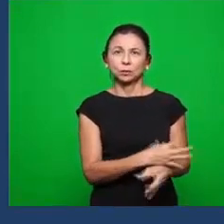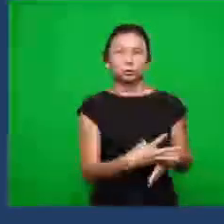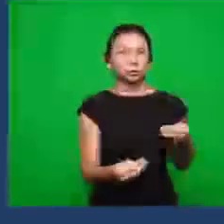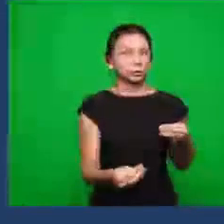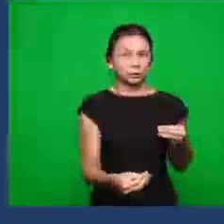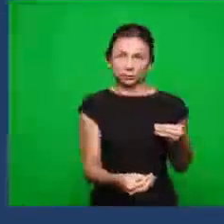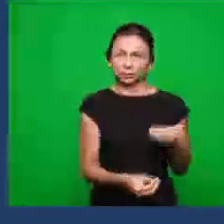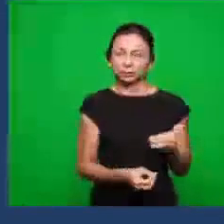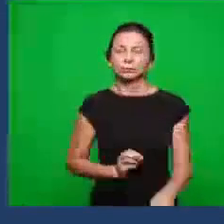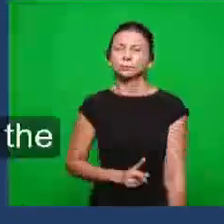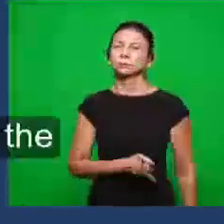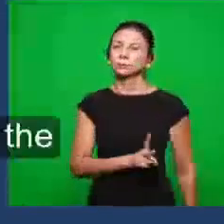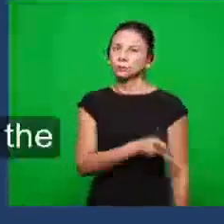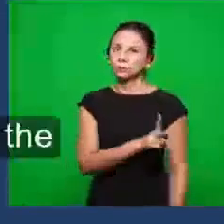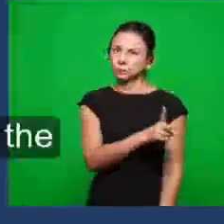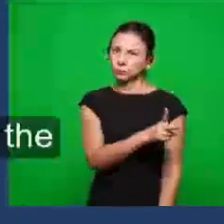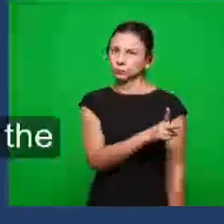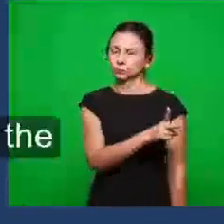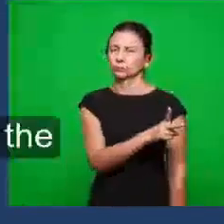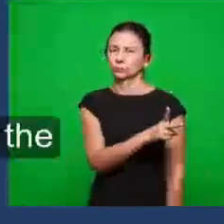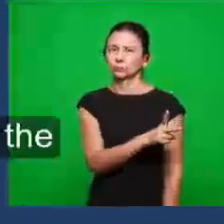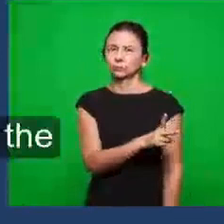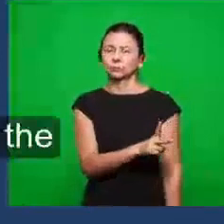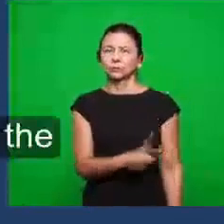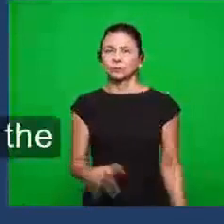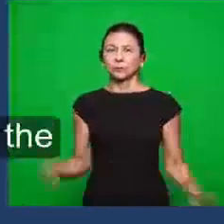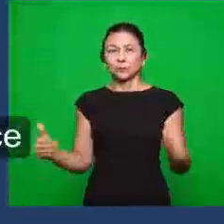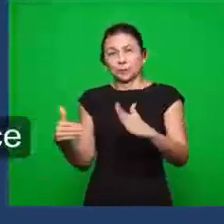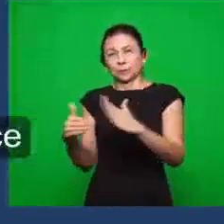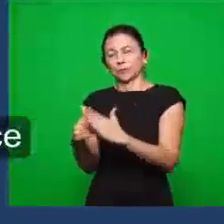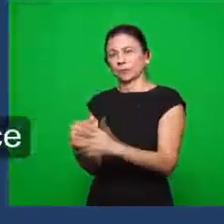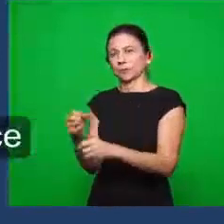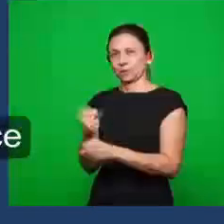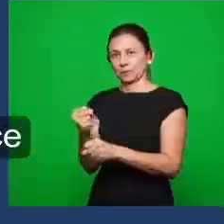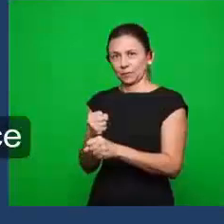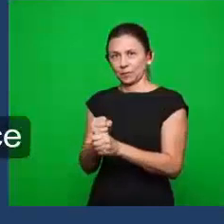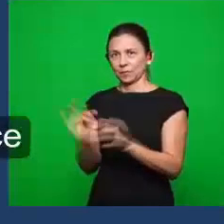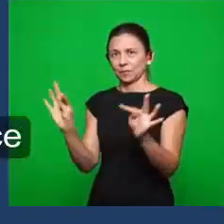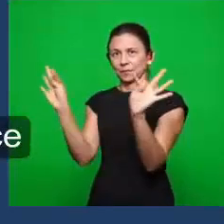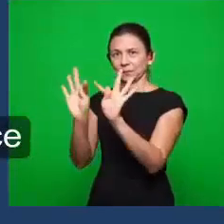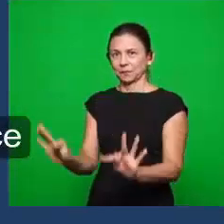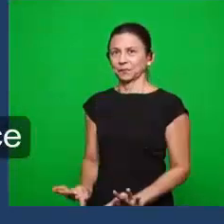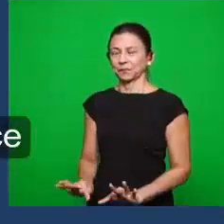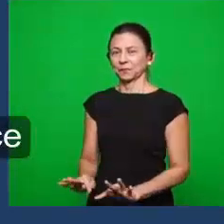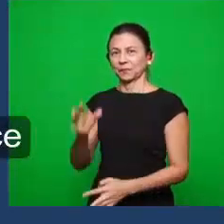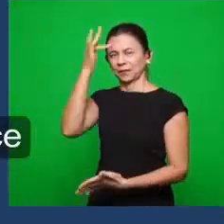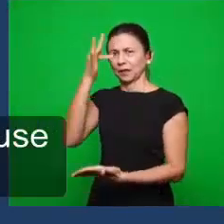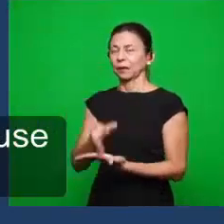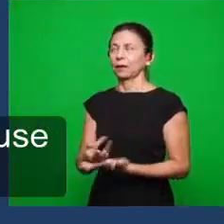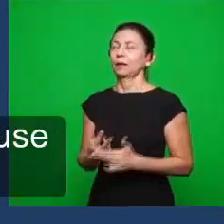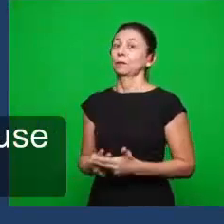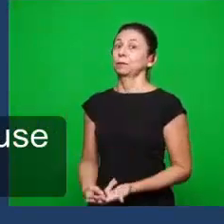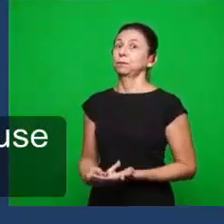Elas continuaram naquilo que o Senhor estava operando. E as últimas obras destacadas na igreja de Teatira foram a fé e a